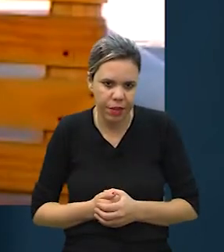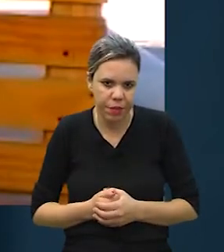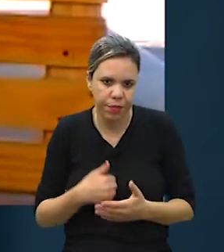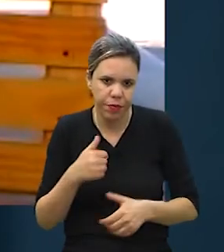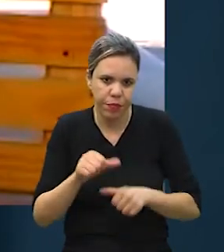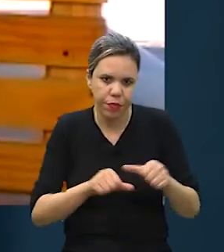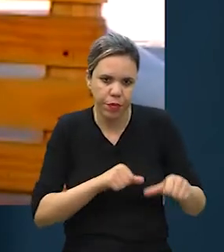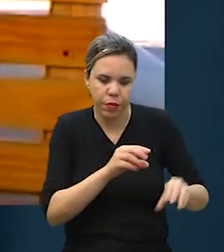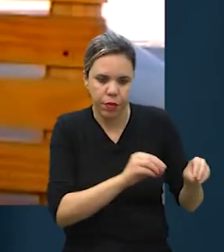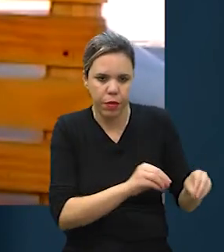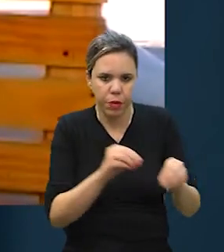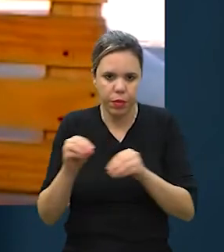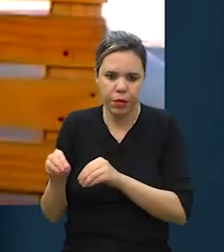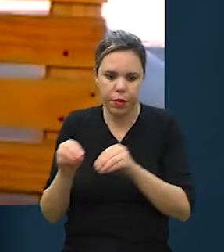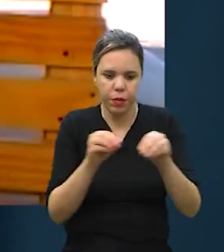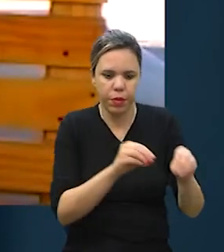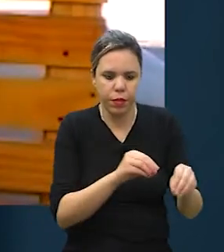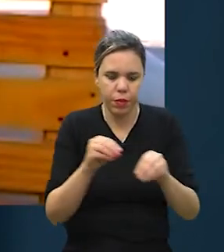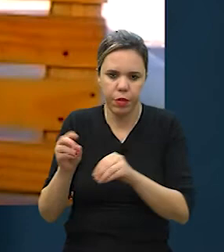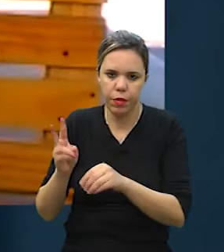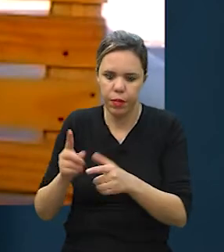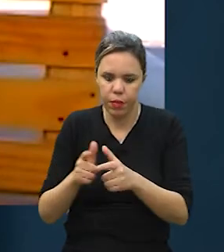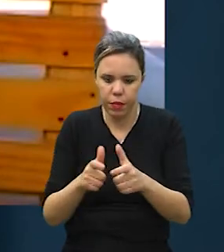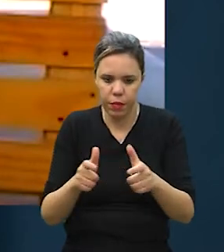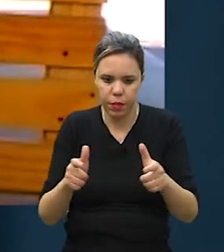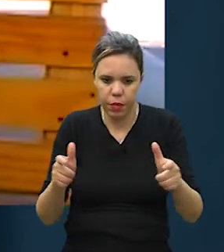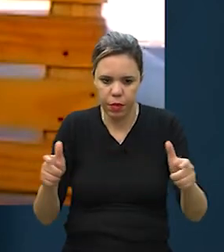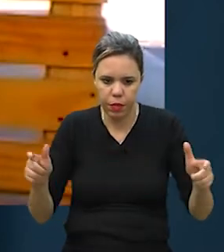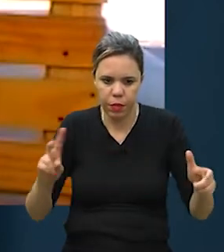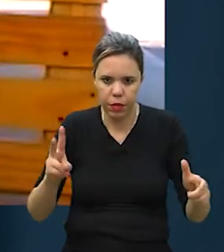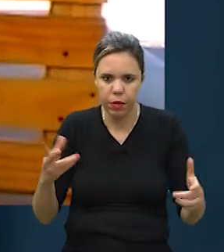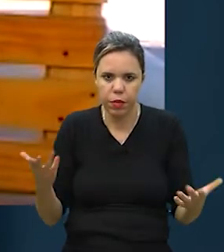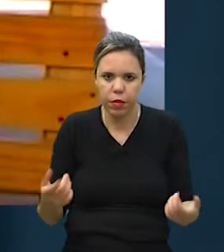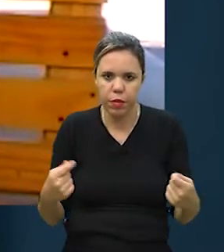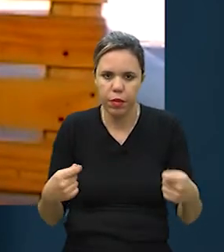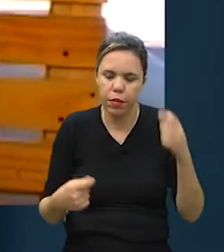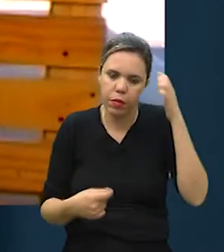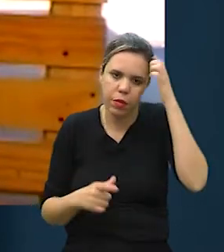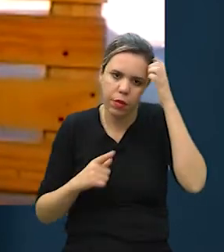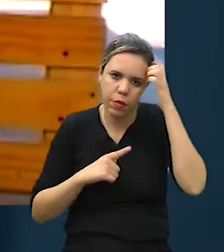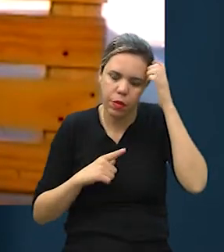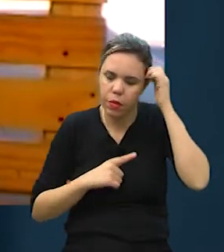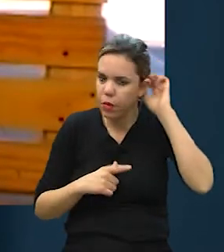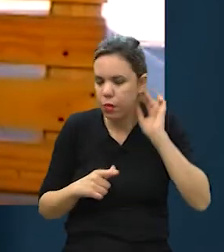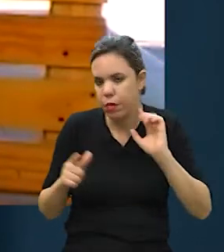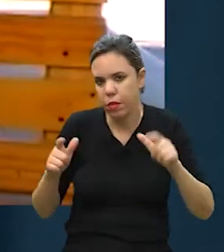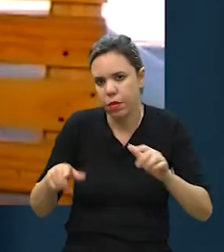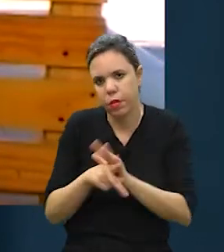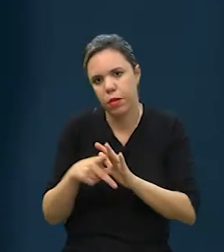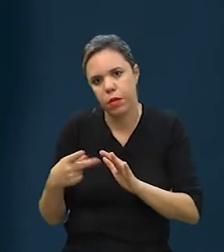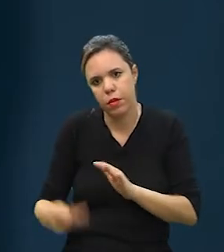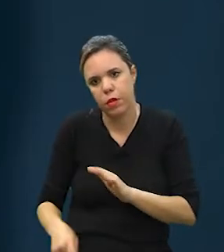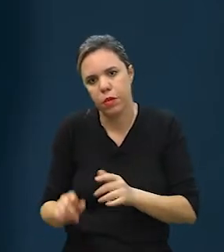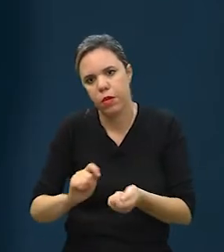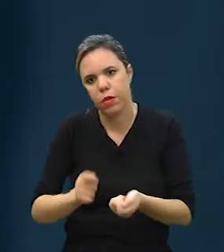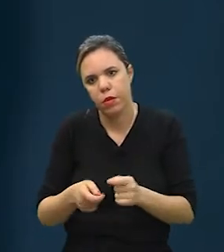aí a gente foi mudando de cozinha em cozinha, sempre crescendo. É necessário ter um espaço